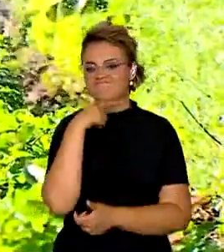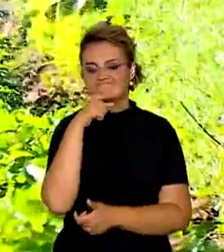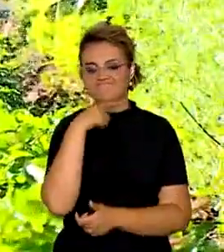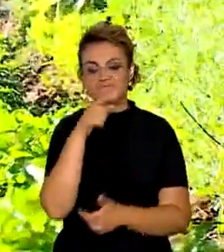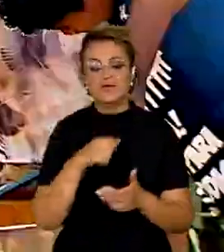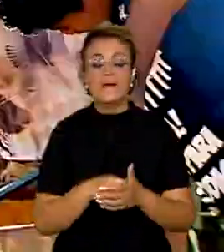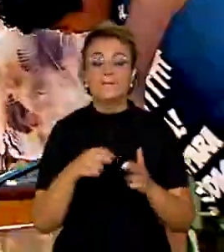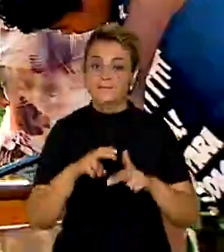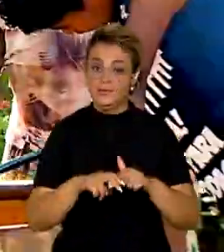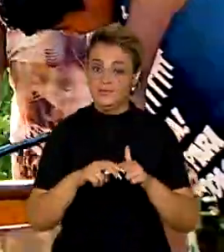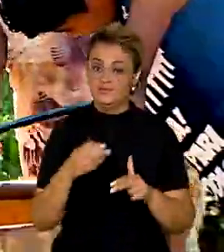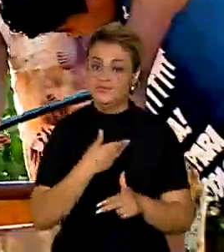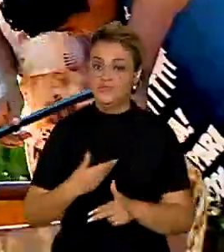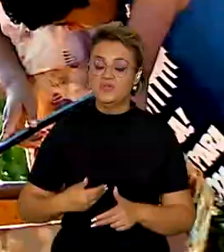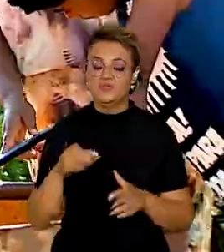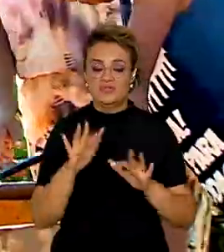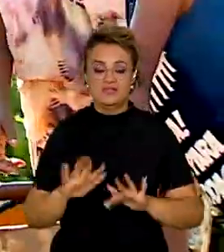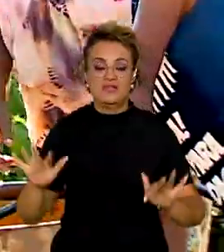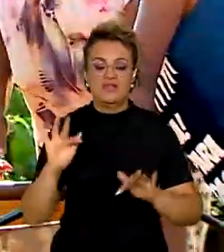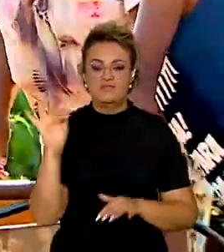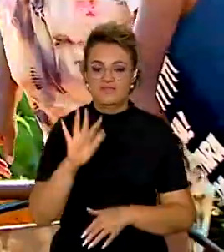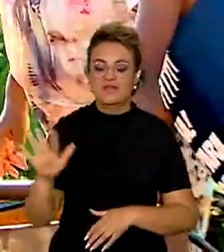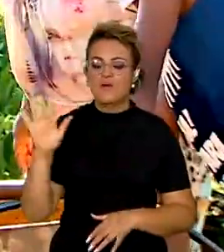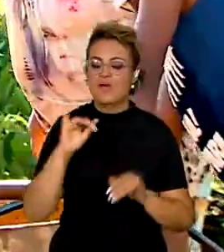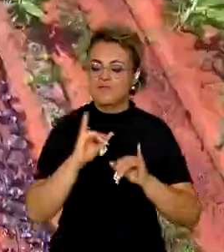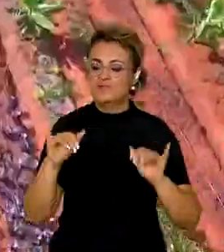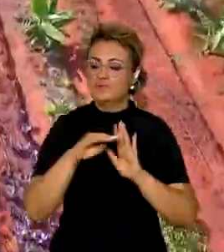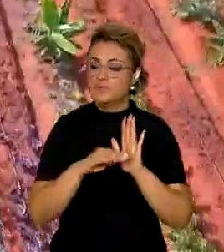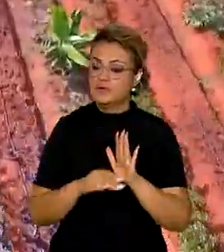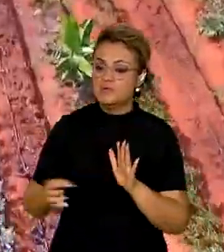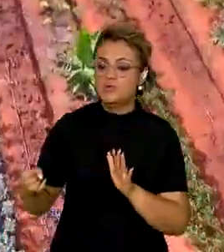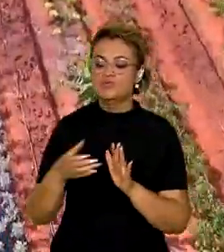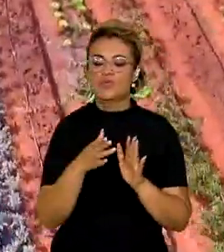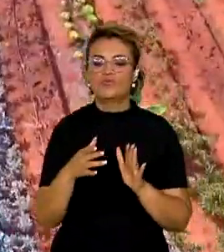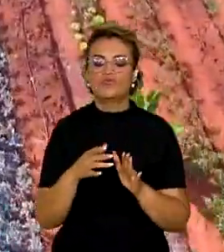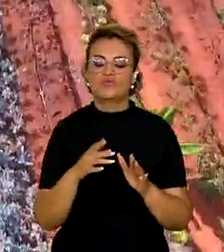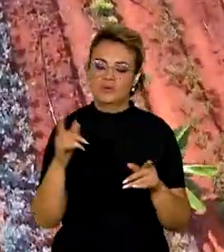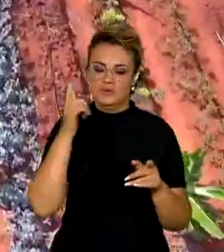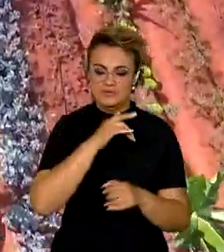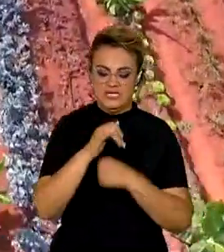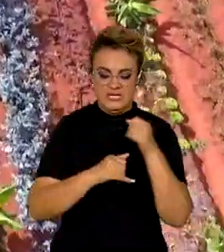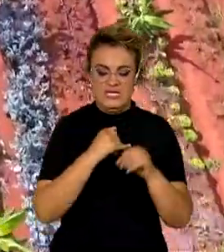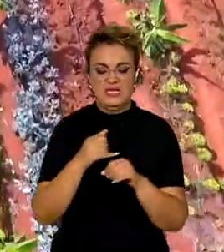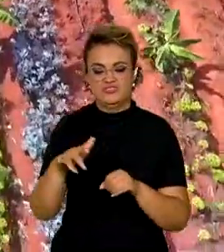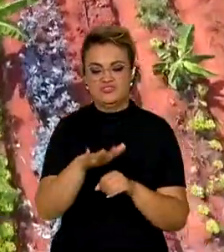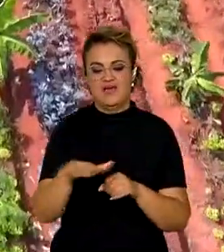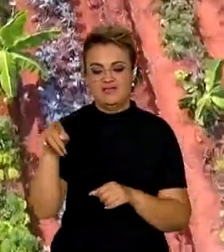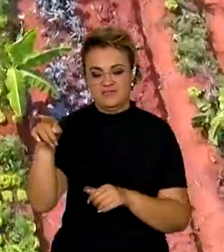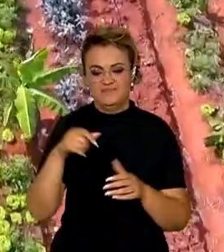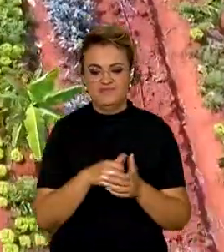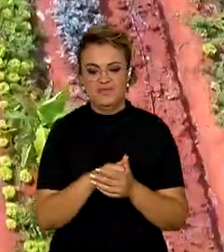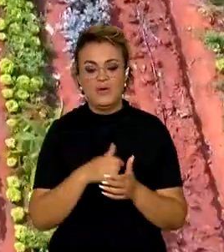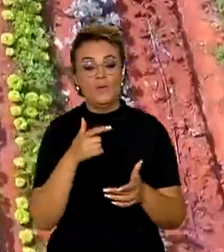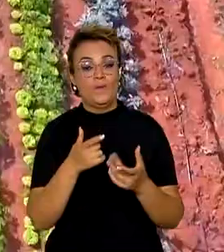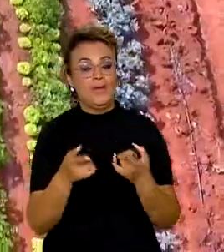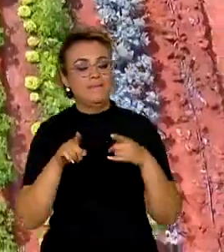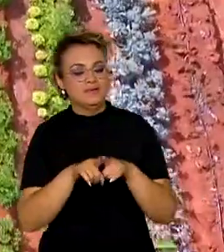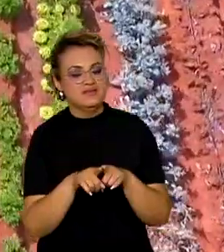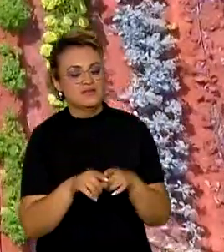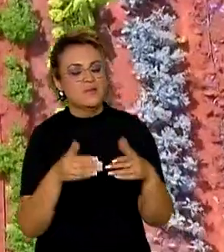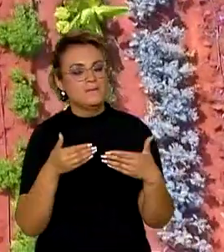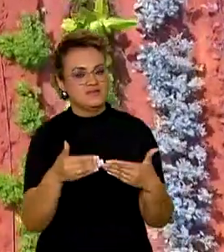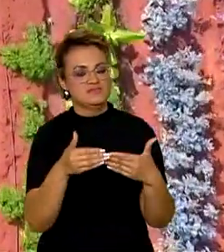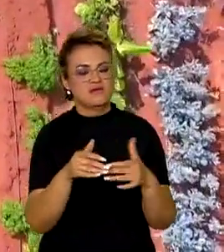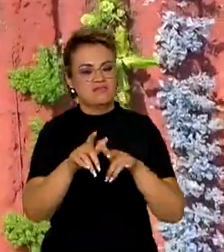Por isso, o governo federal anunciou um novo programa para ampliação da conectividade no campo. Uma parceria entre o